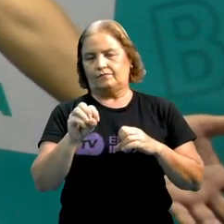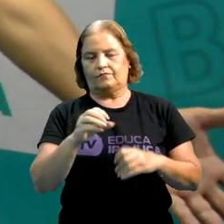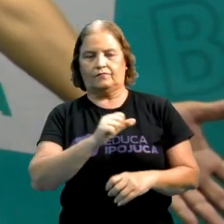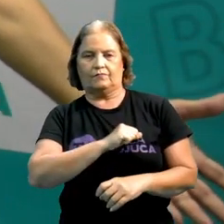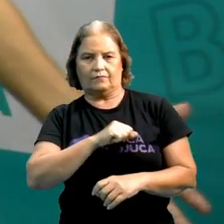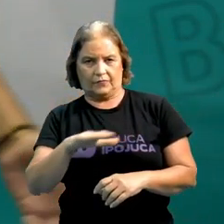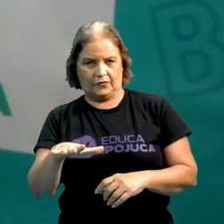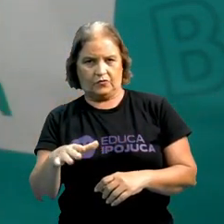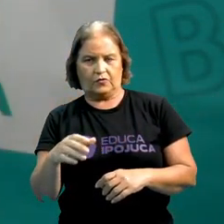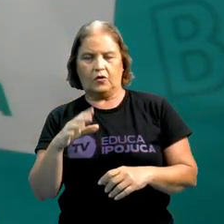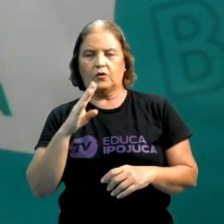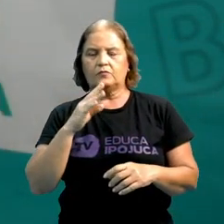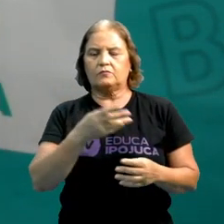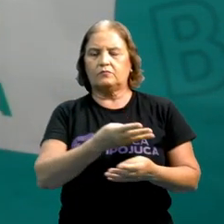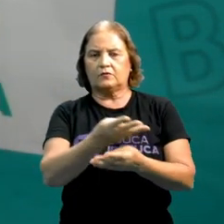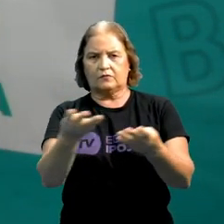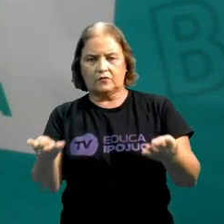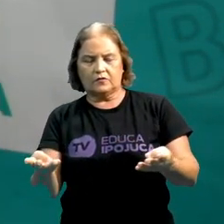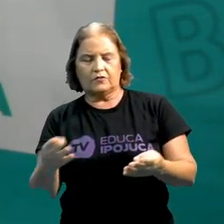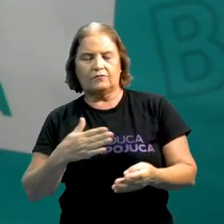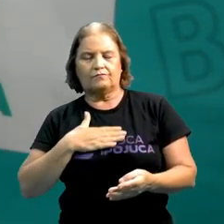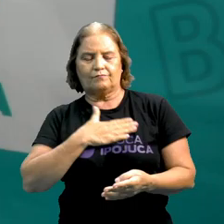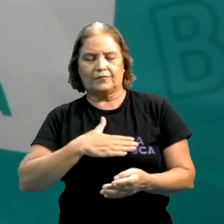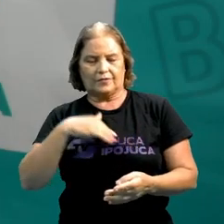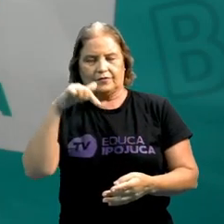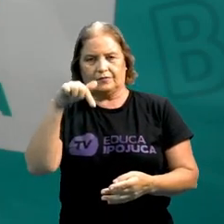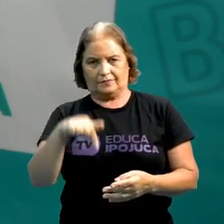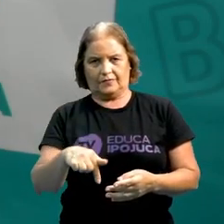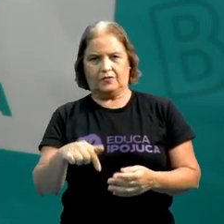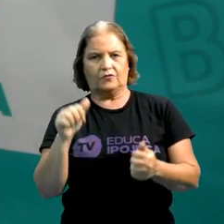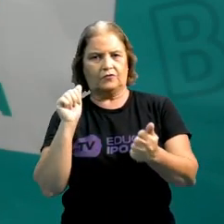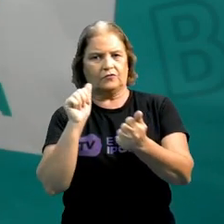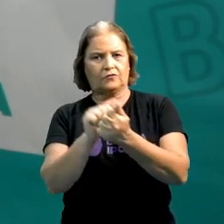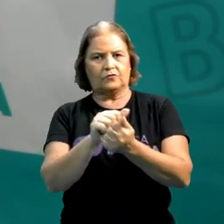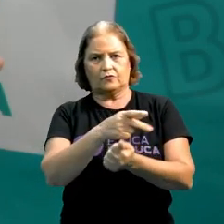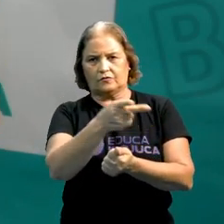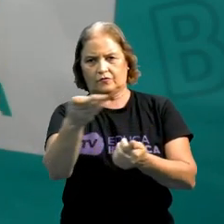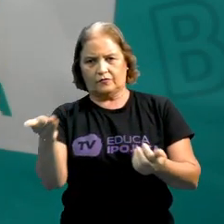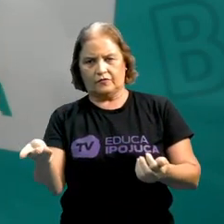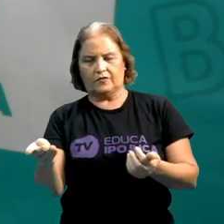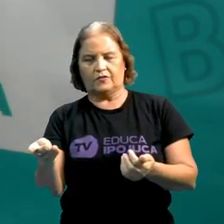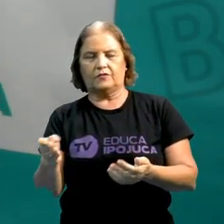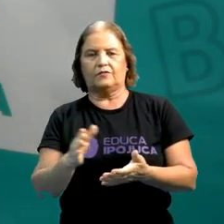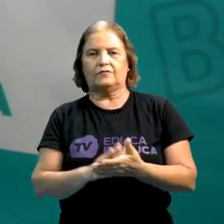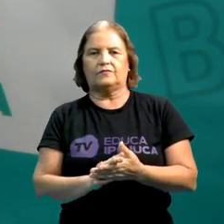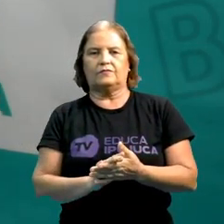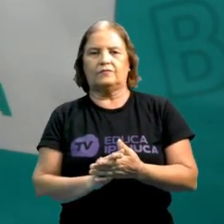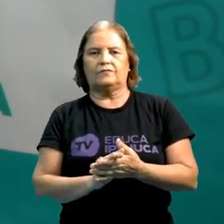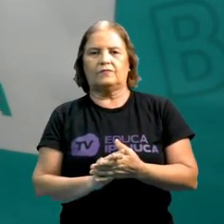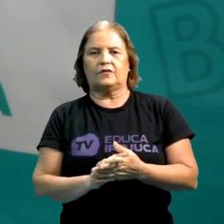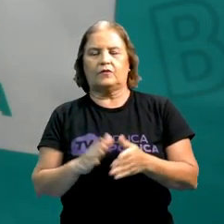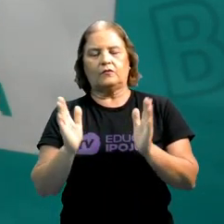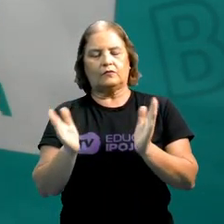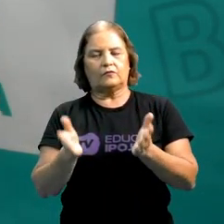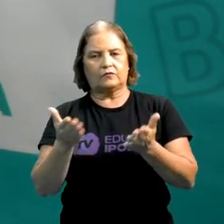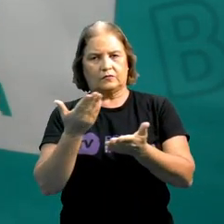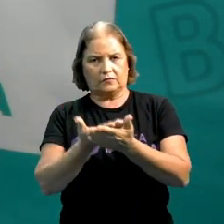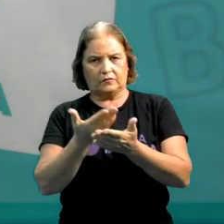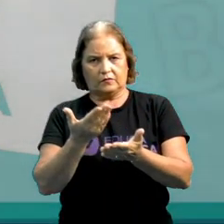vocês, ok? E é sempre um enorme prazer estar aqui junto com vocês, dividindo esses momentos. Hoje, na nossa aula, nós vamos